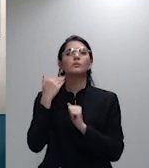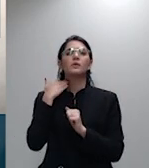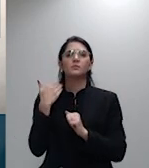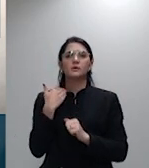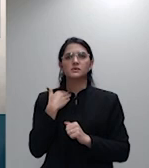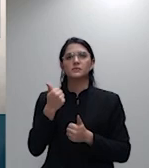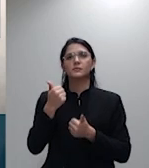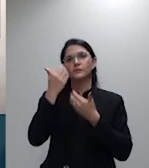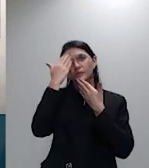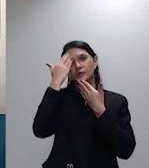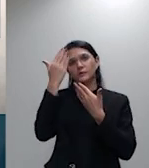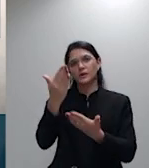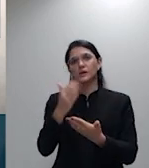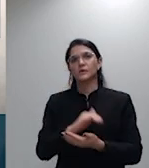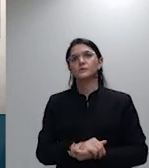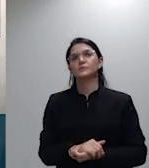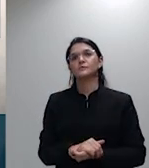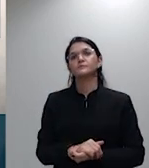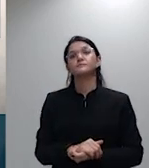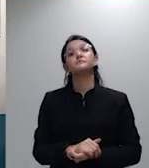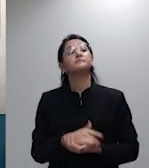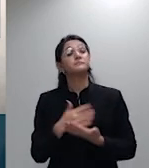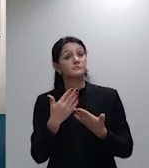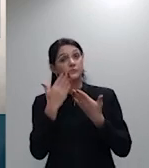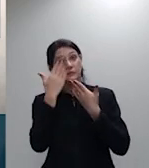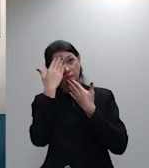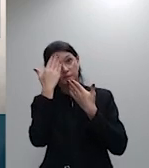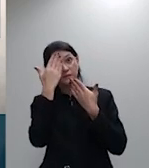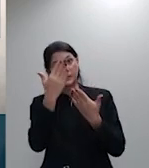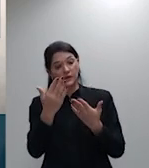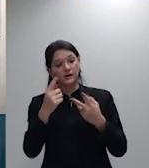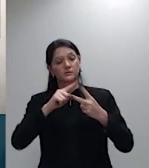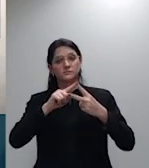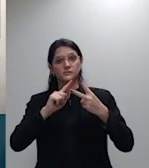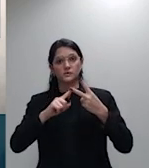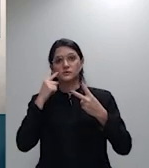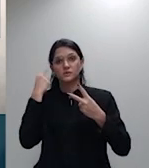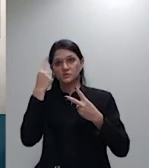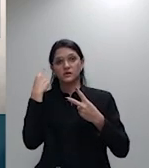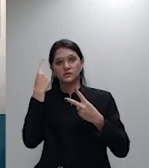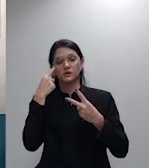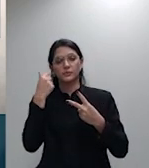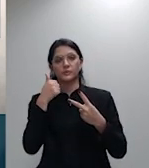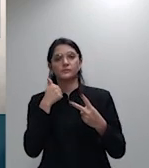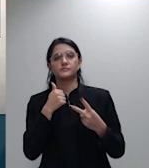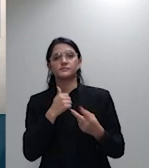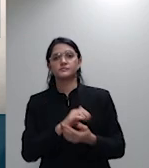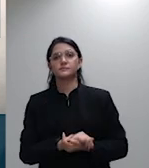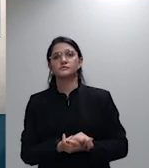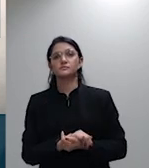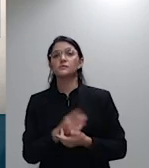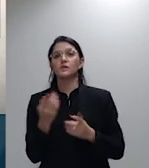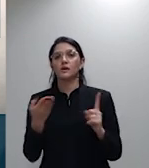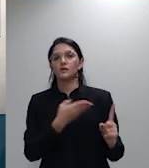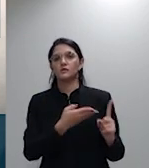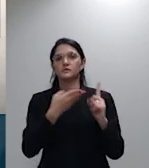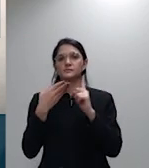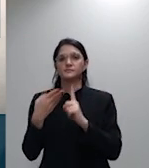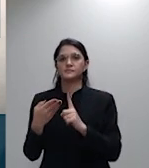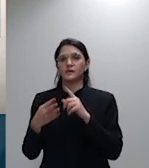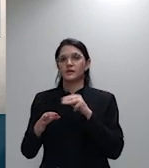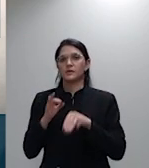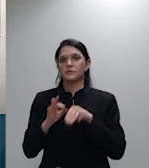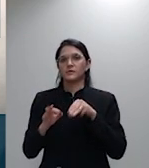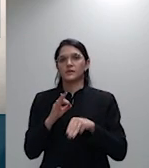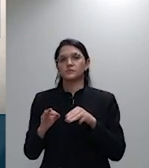doutor Maurício, doutor Ricardo. Devolvo a palavra ao eminente relator. Presidente, encaminhei o voto aos colegas e não